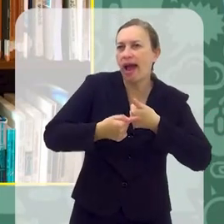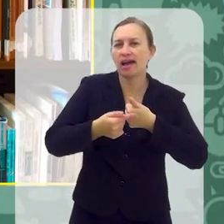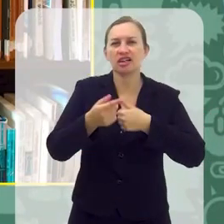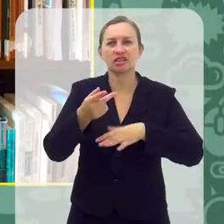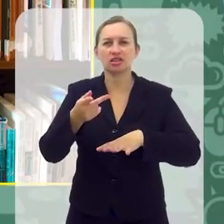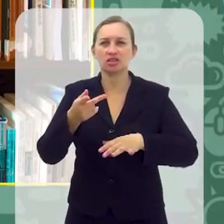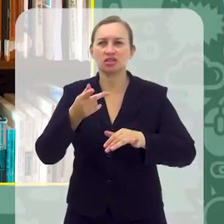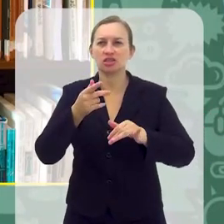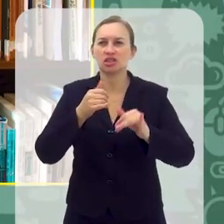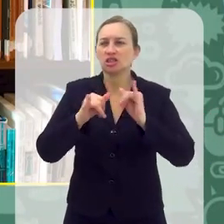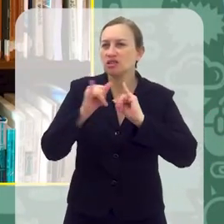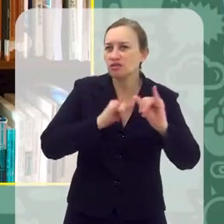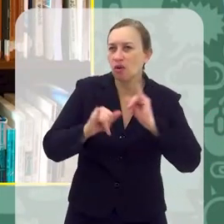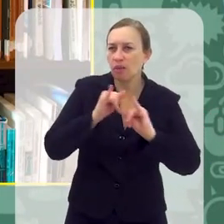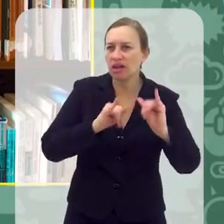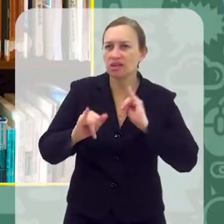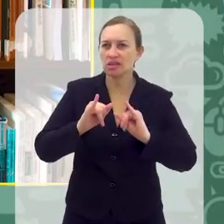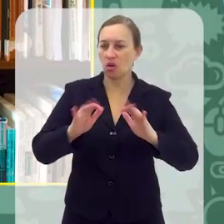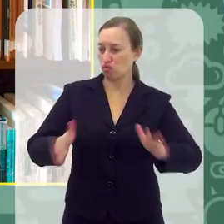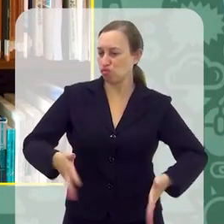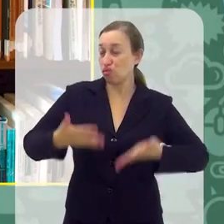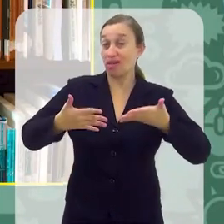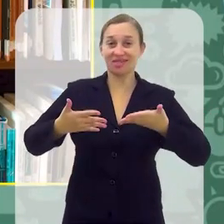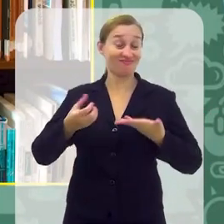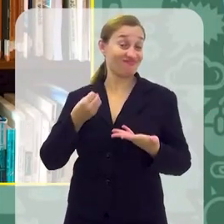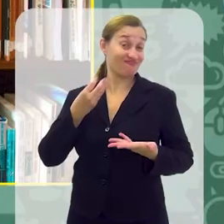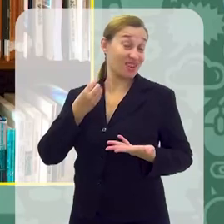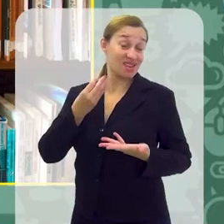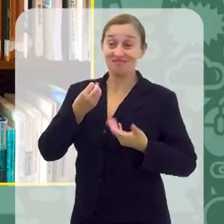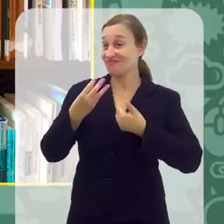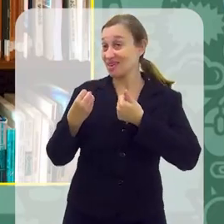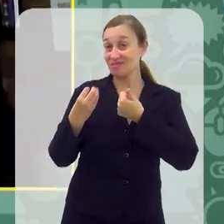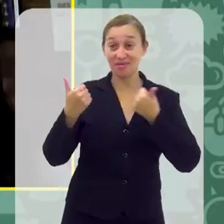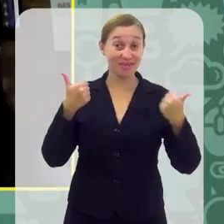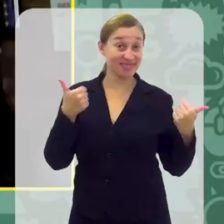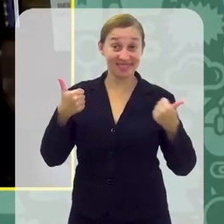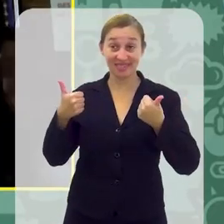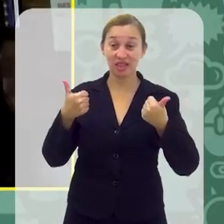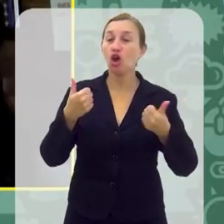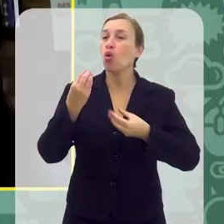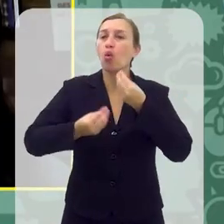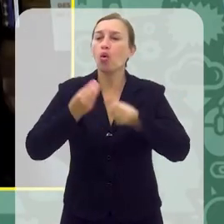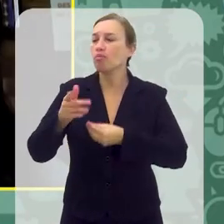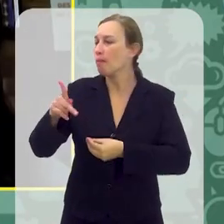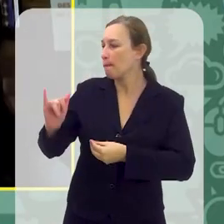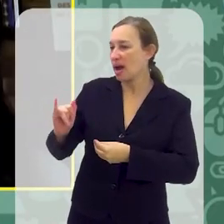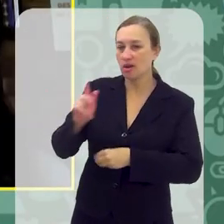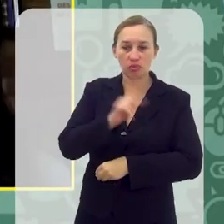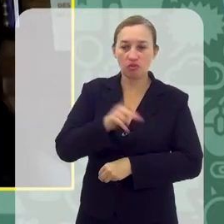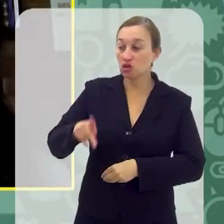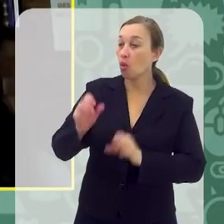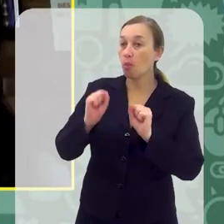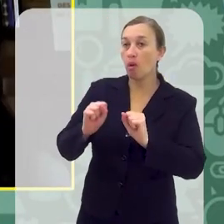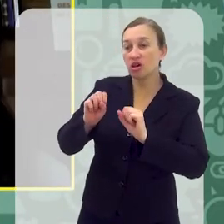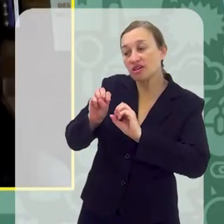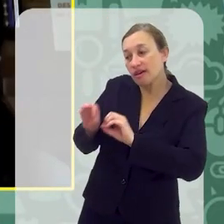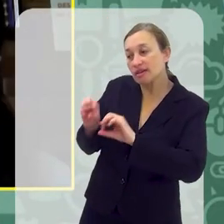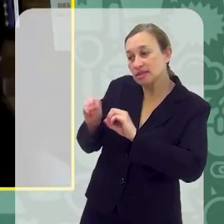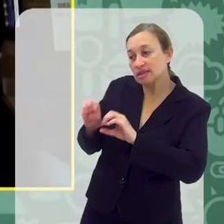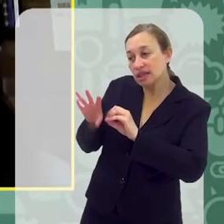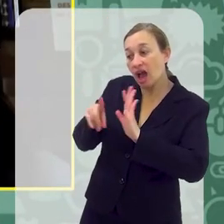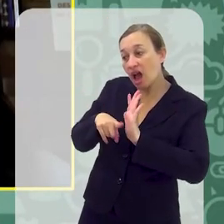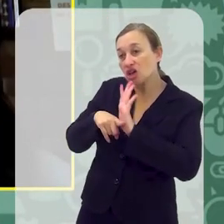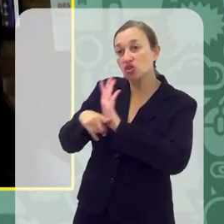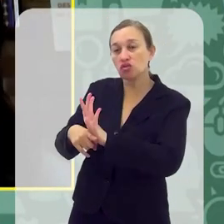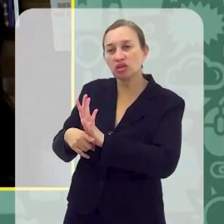comentários, Com a autoestima, que tem que estar sempre bem, enfim. Como que os pais também, os educadores, podem auxiliar, medir,